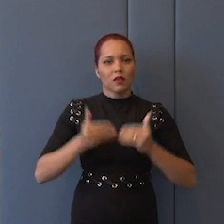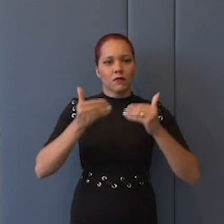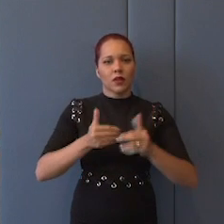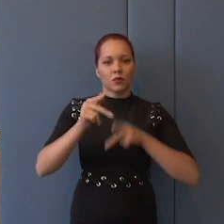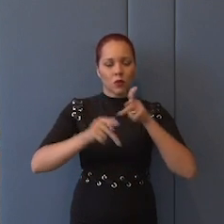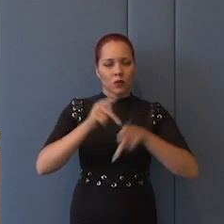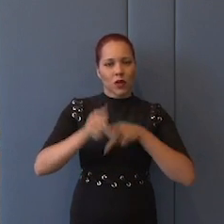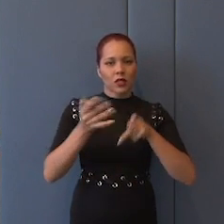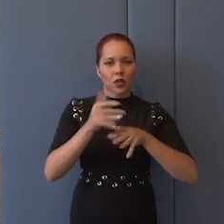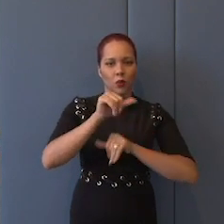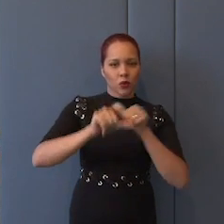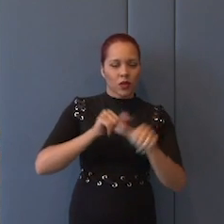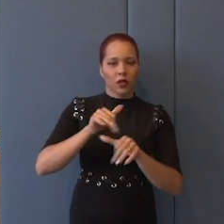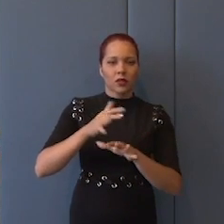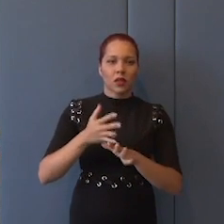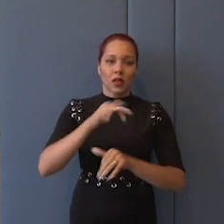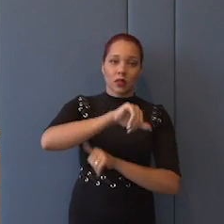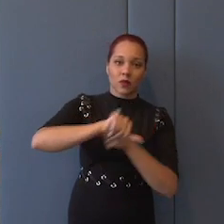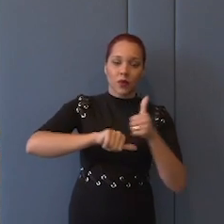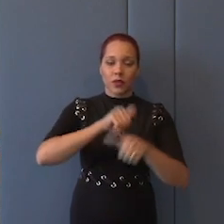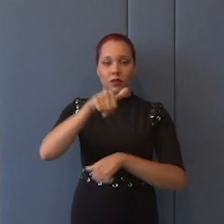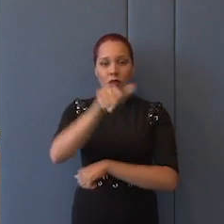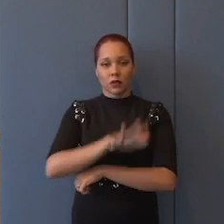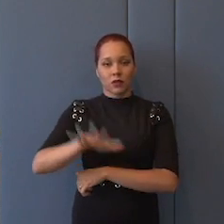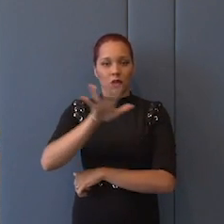mudança, de transformação nacional, que às vezes sente que